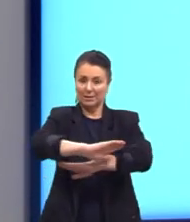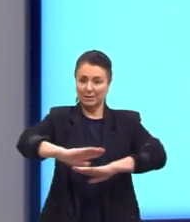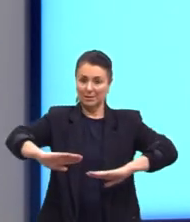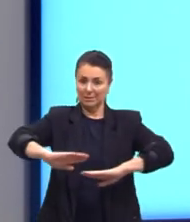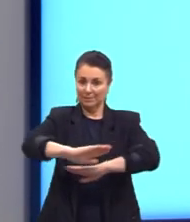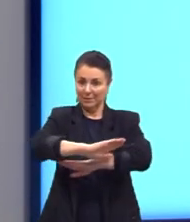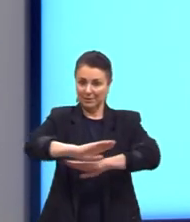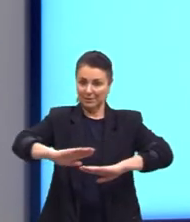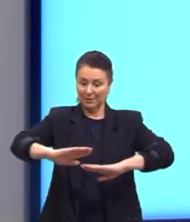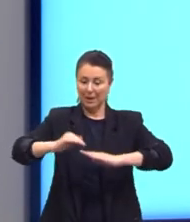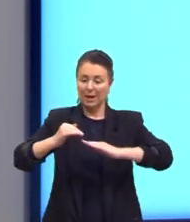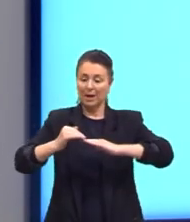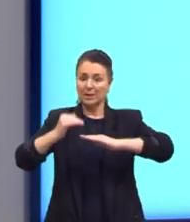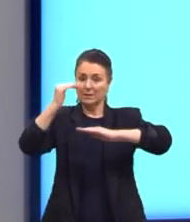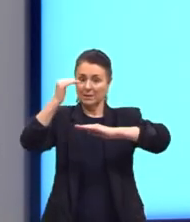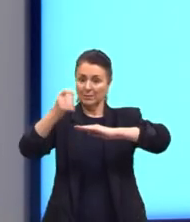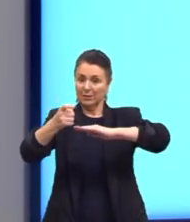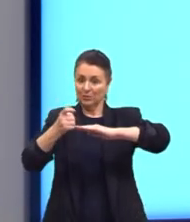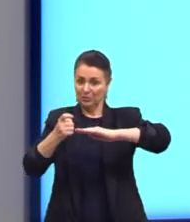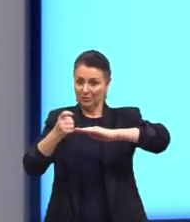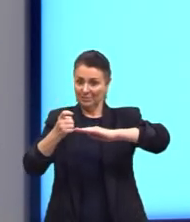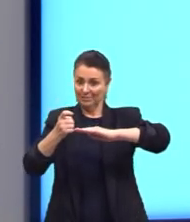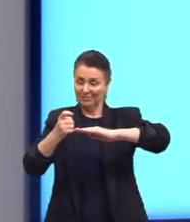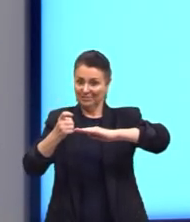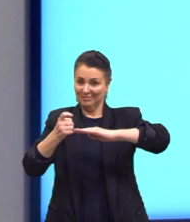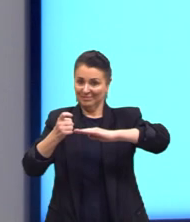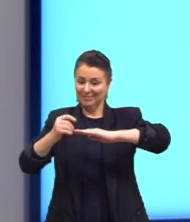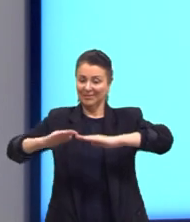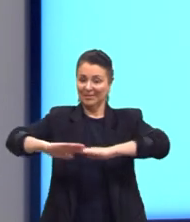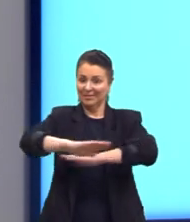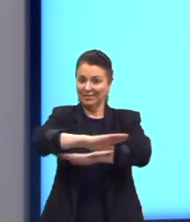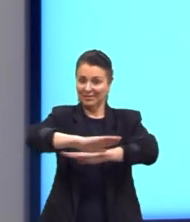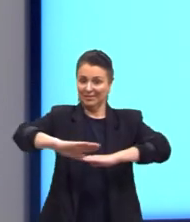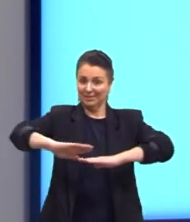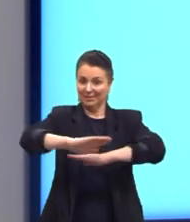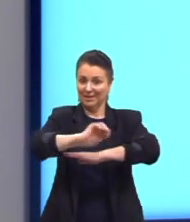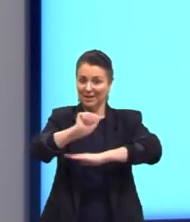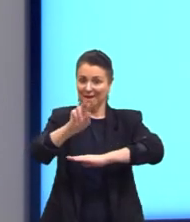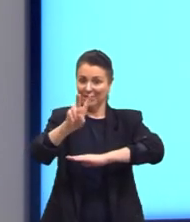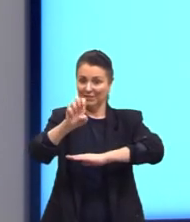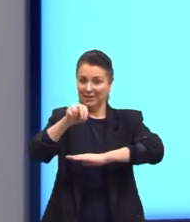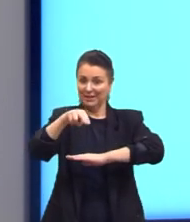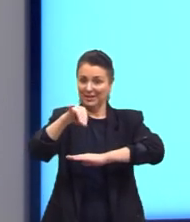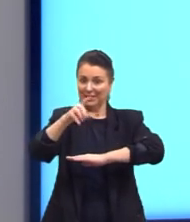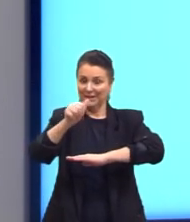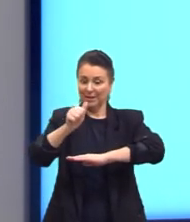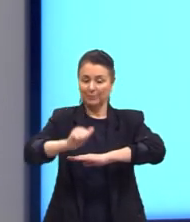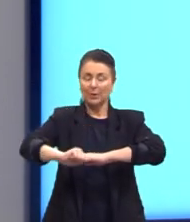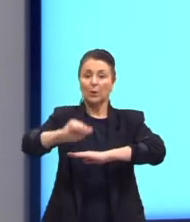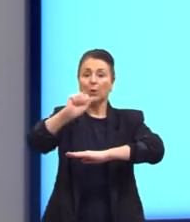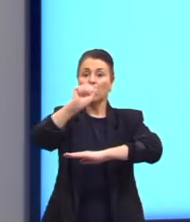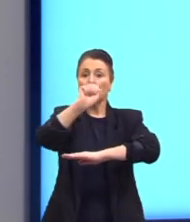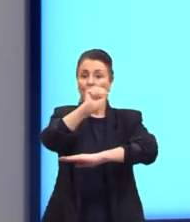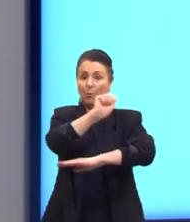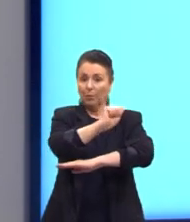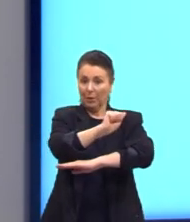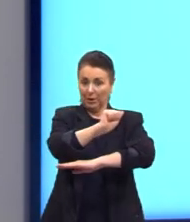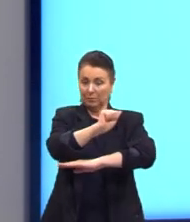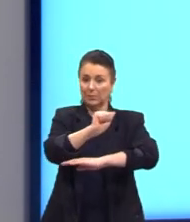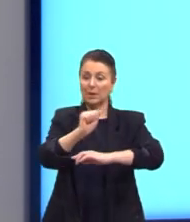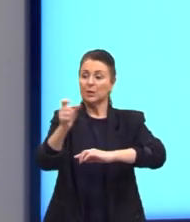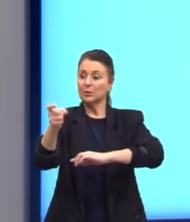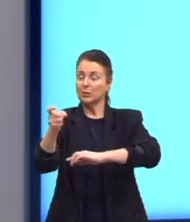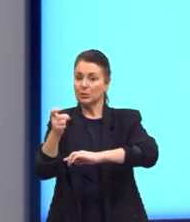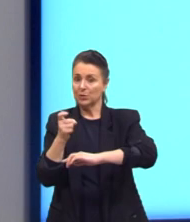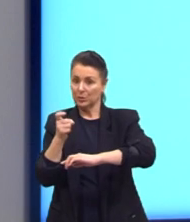Então, acima de X e abaixo, nós temos as avenidas. Sendo que a Avenida A, ela coincide com o eixo X, a Avenida